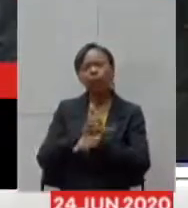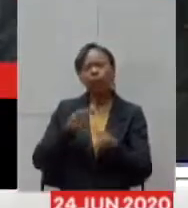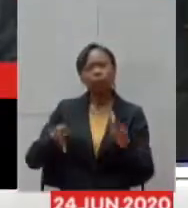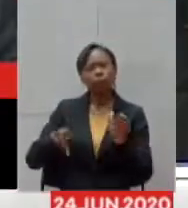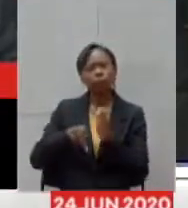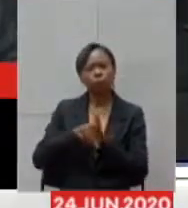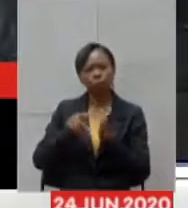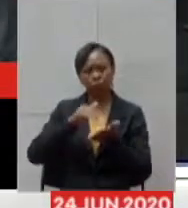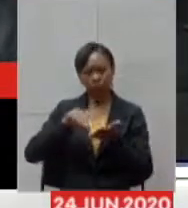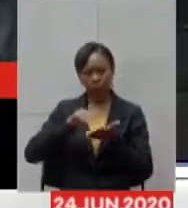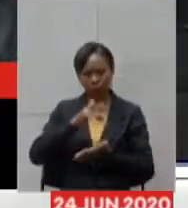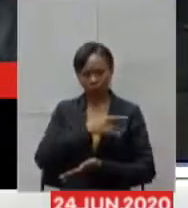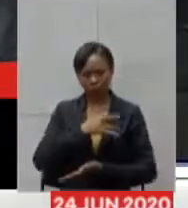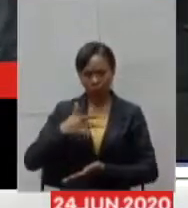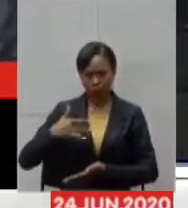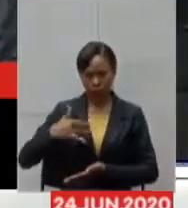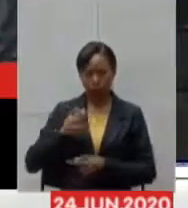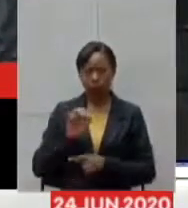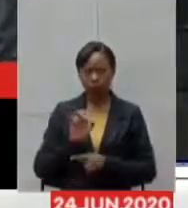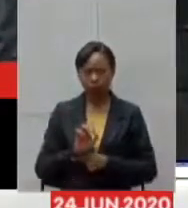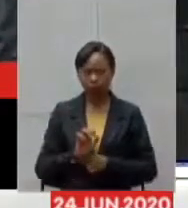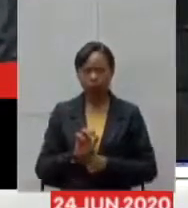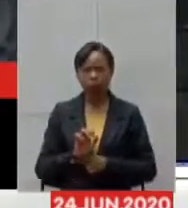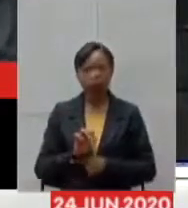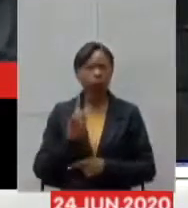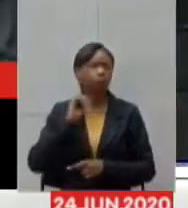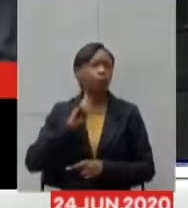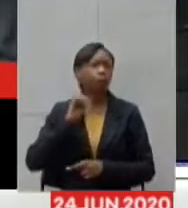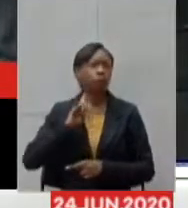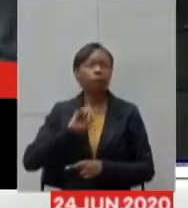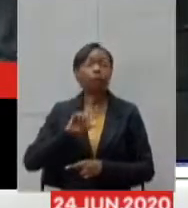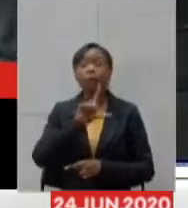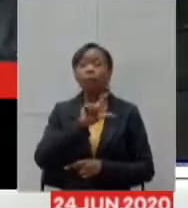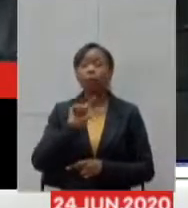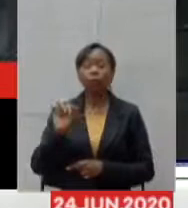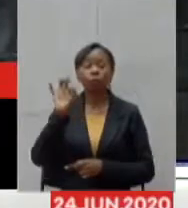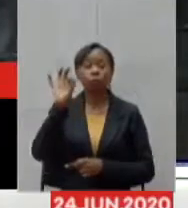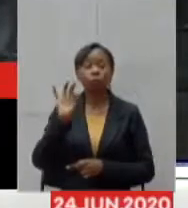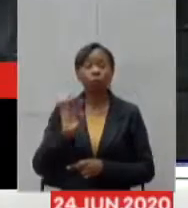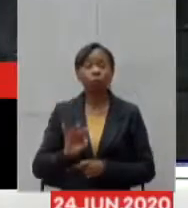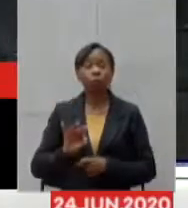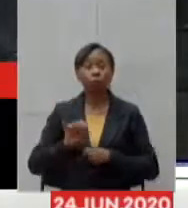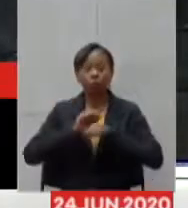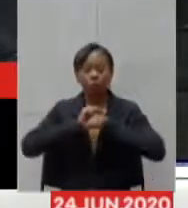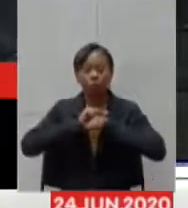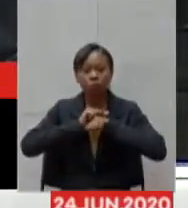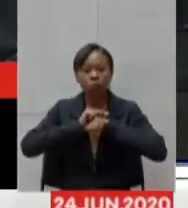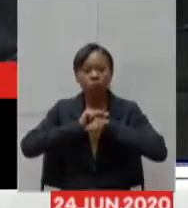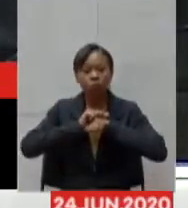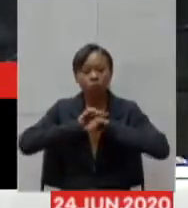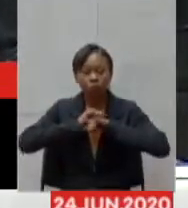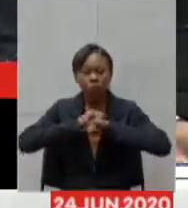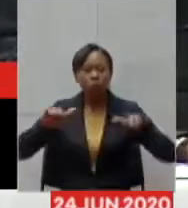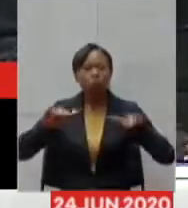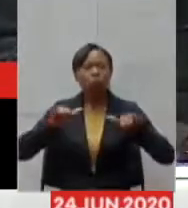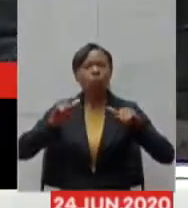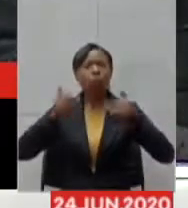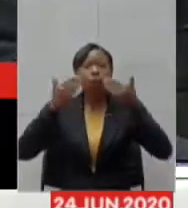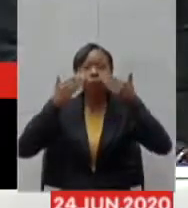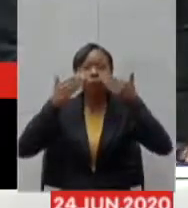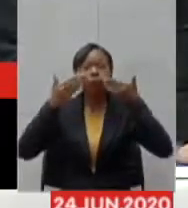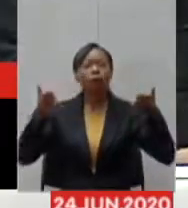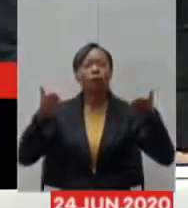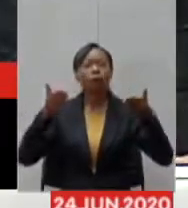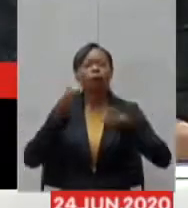Gerais alcançou 100% de pontuação no ranking da transparência da Covid-19. Isso, pra nós, é muito importante, que